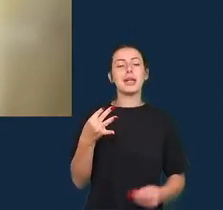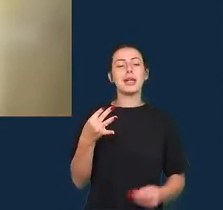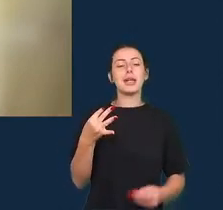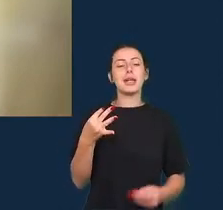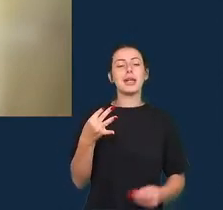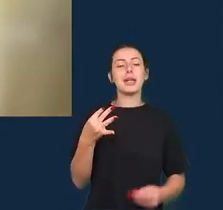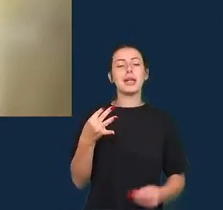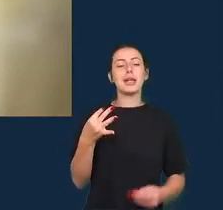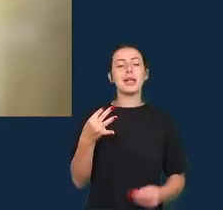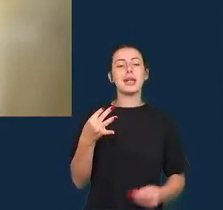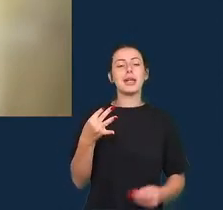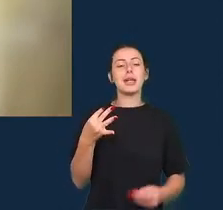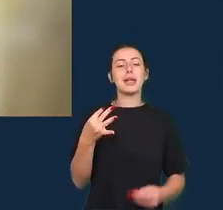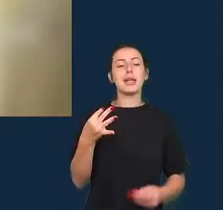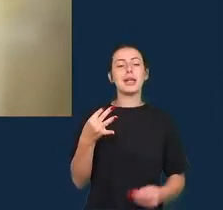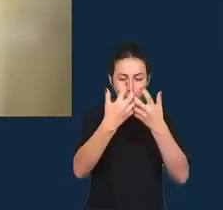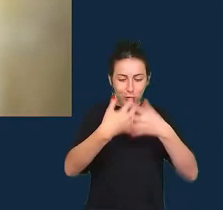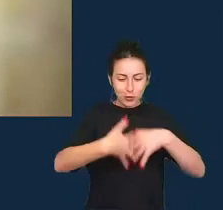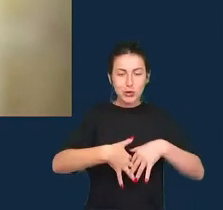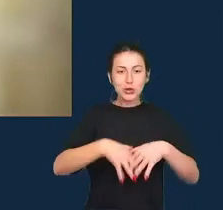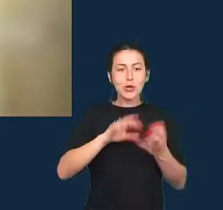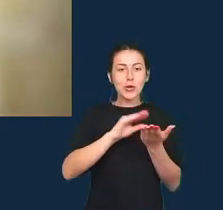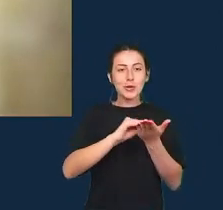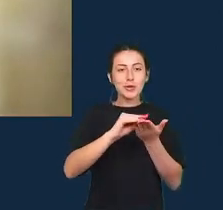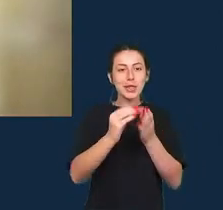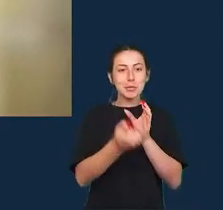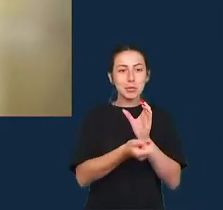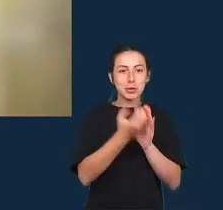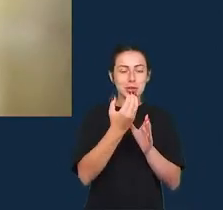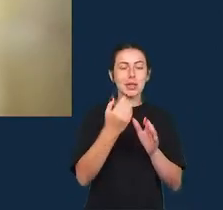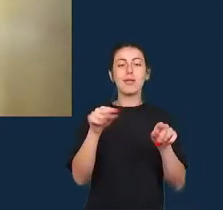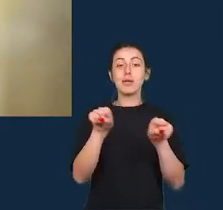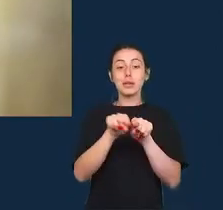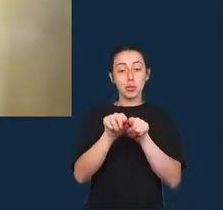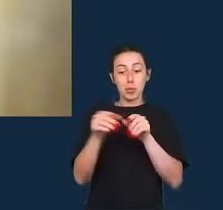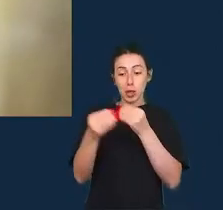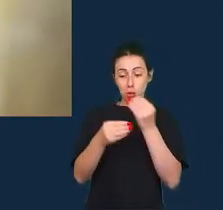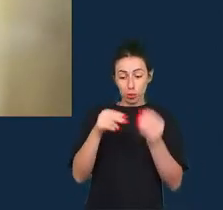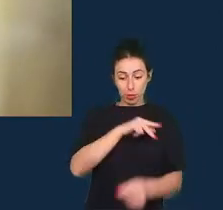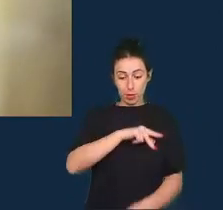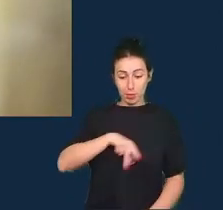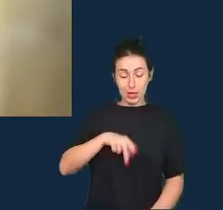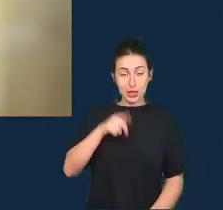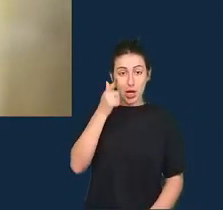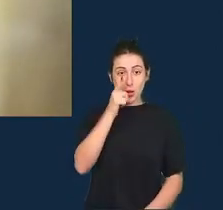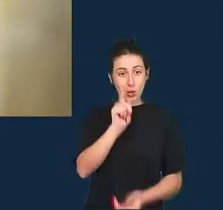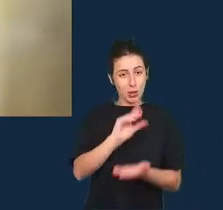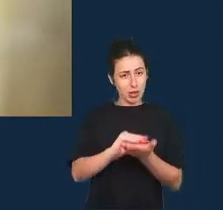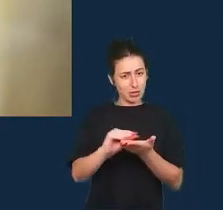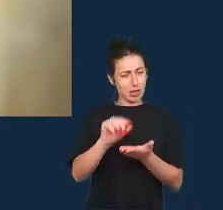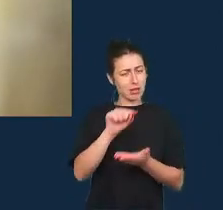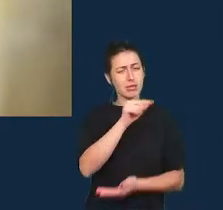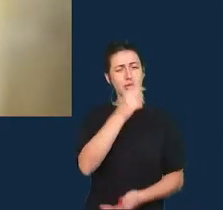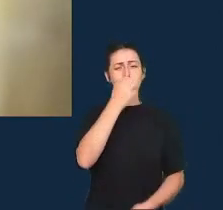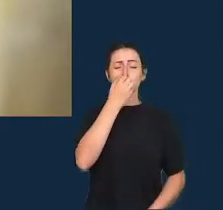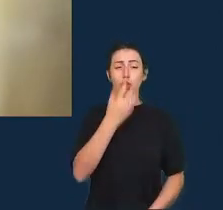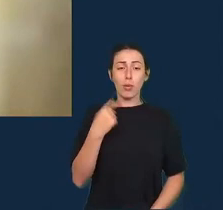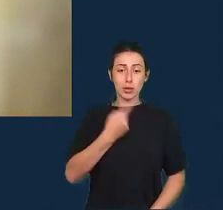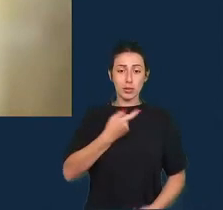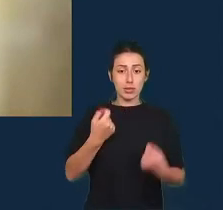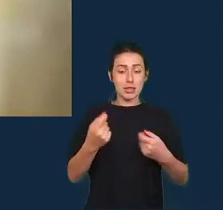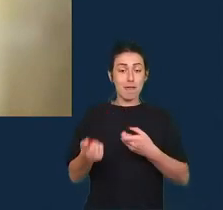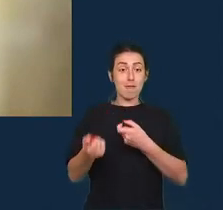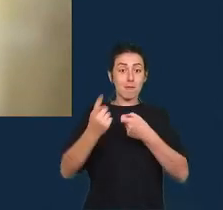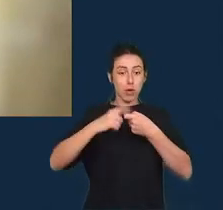sobre a produção dos dados a política que gera dados eu acho que é uma coisa muito boa e temos que voltar a isso eu acho que a segunda